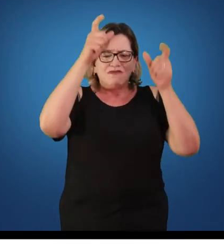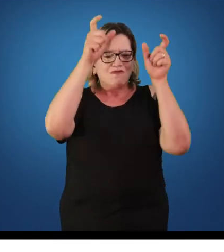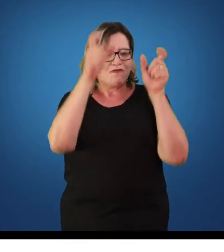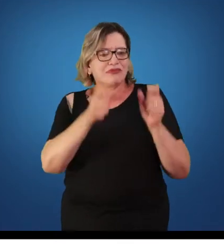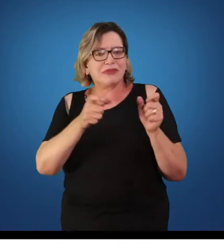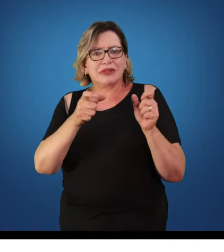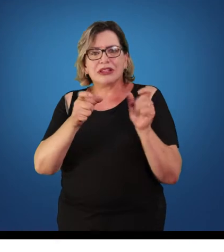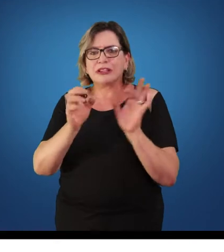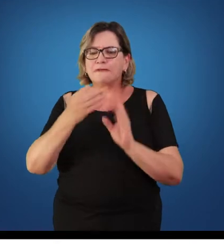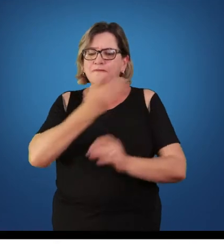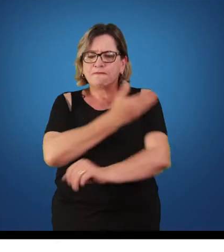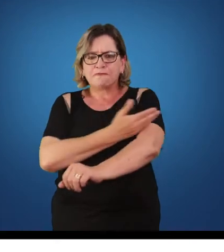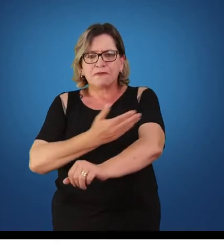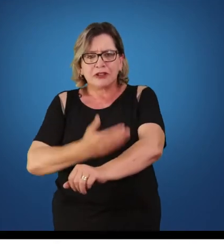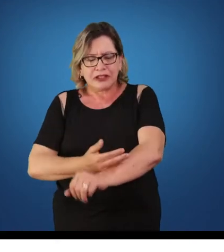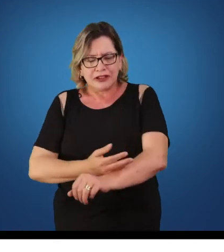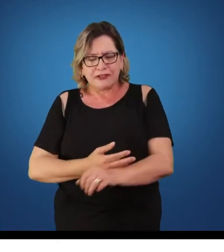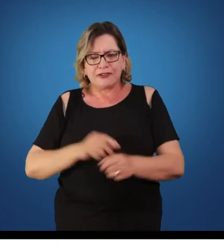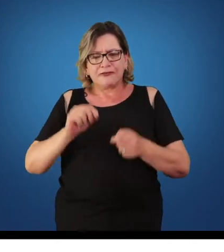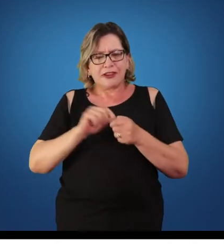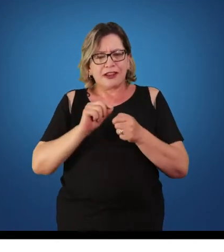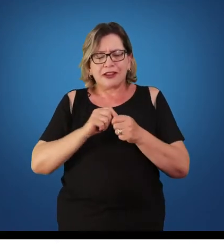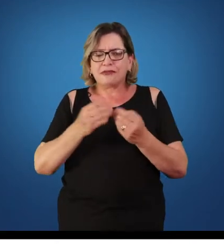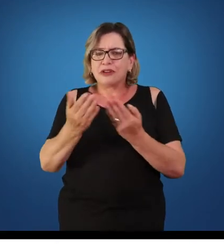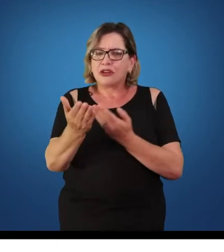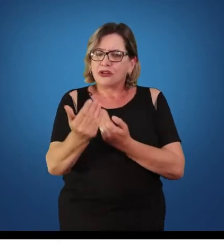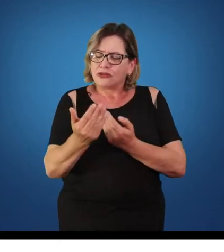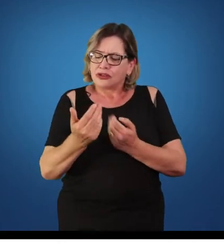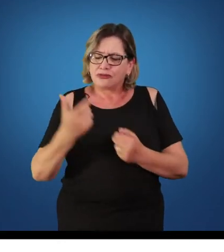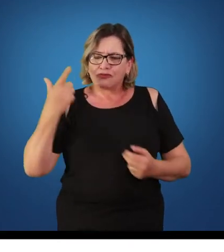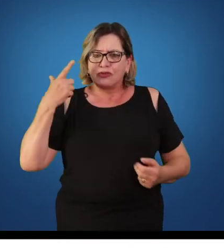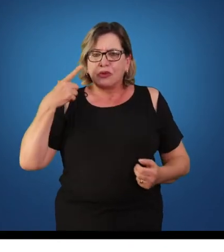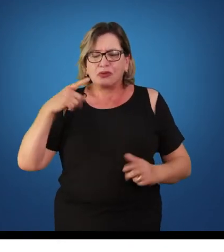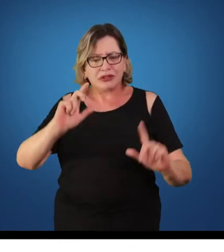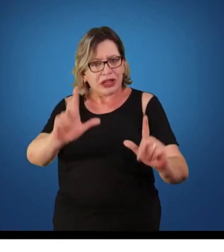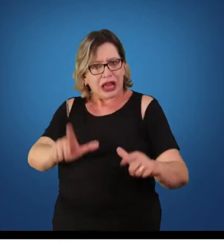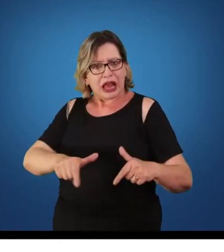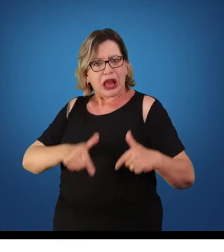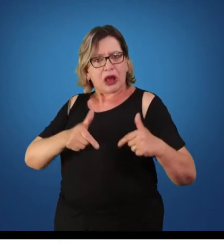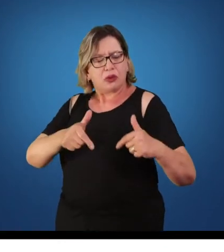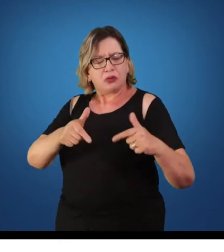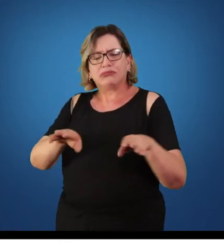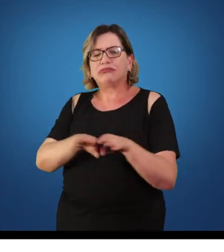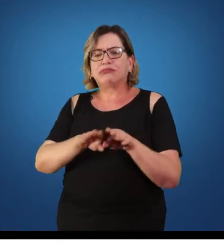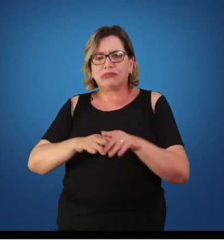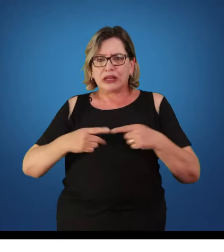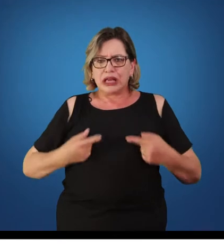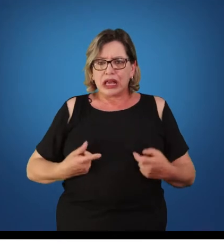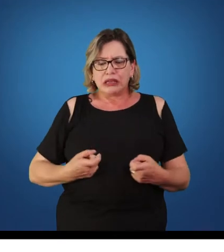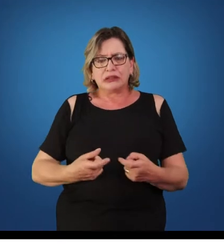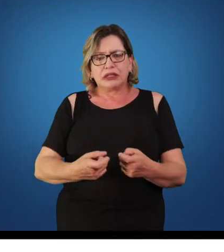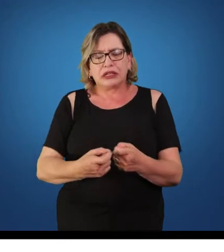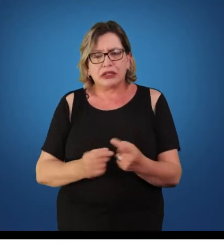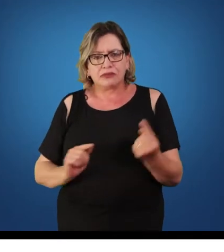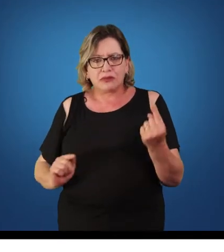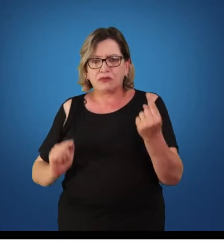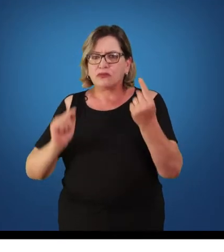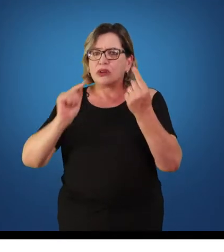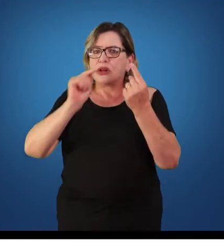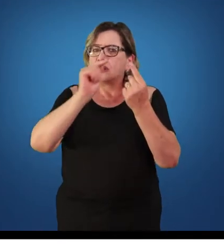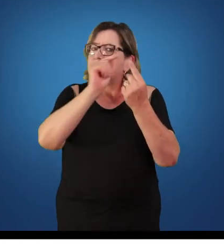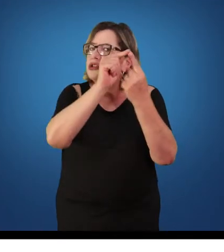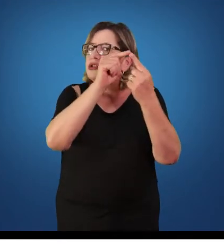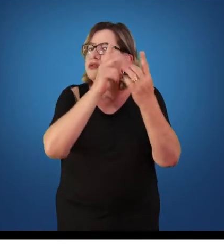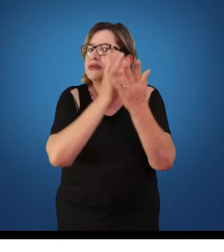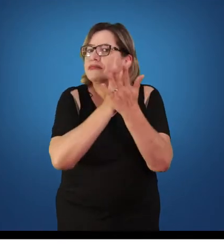de uma juventude capaz de suportar o combate, a luta e a guerra. Para tal finalidade, os